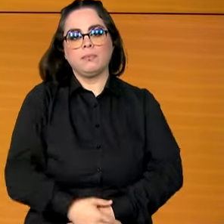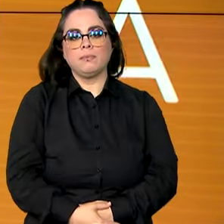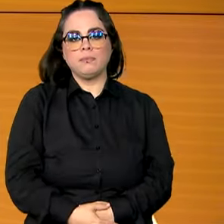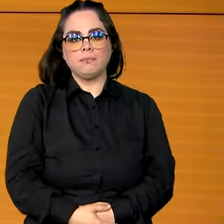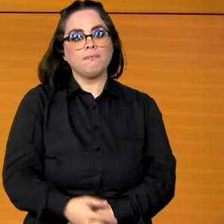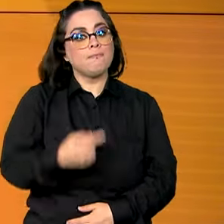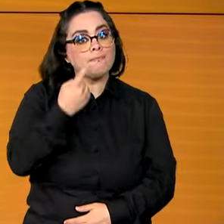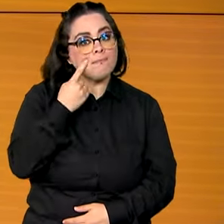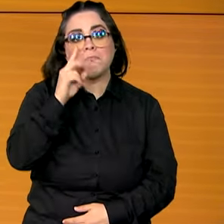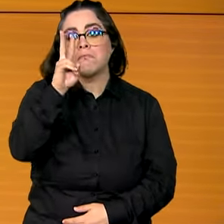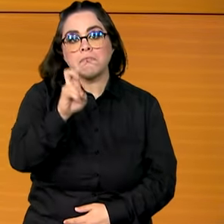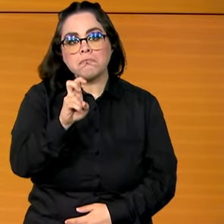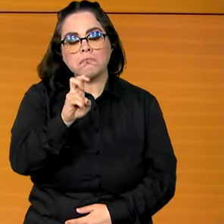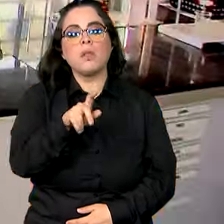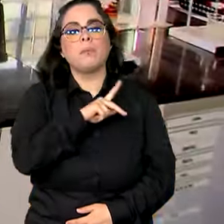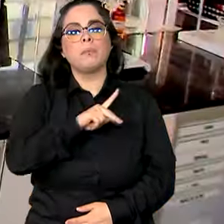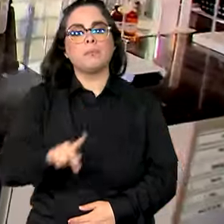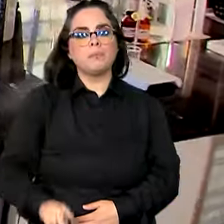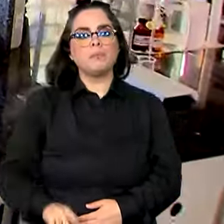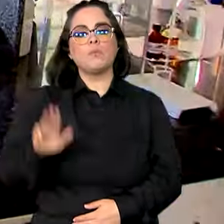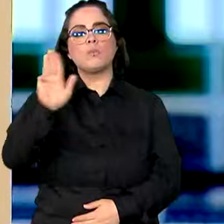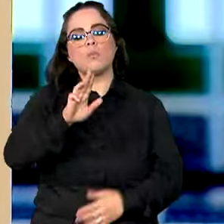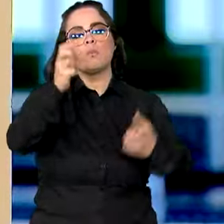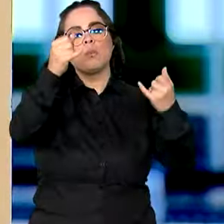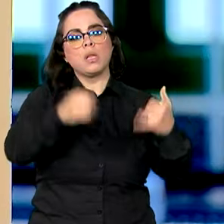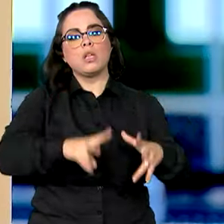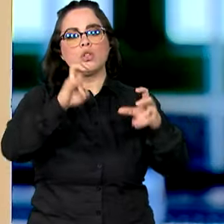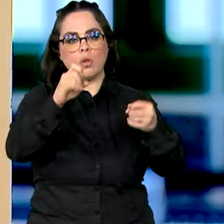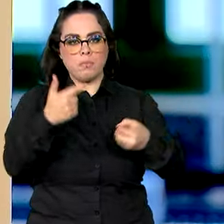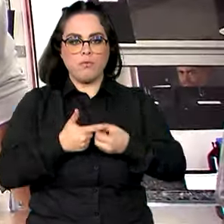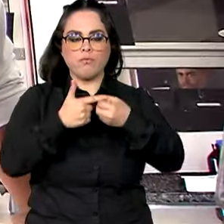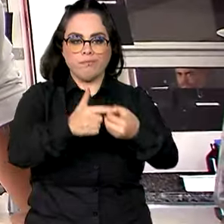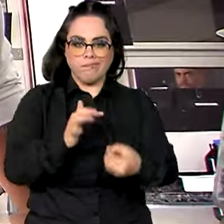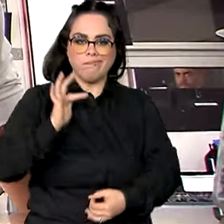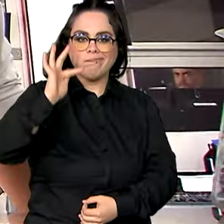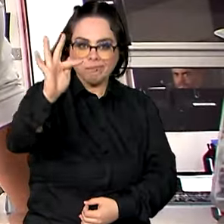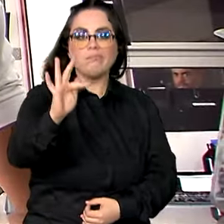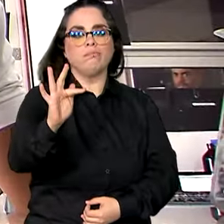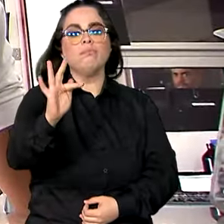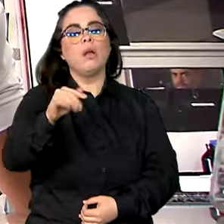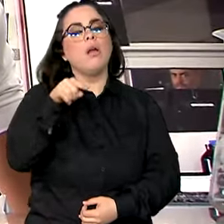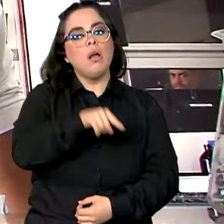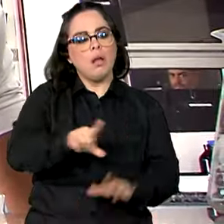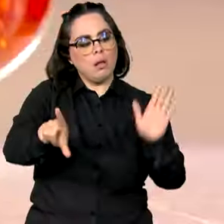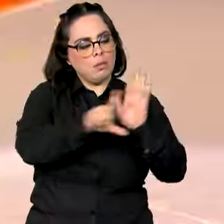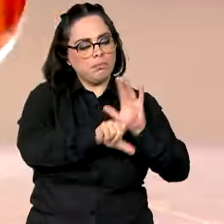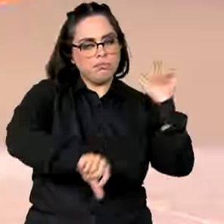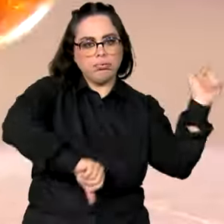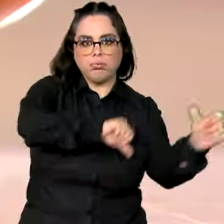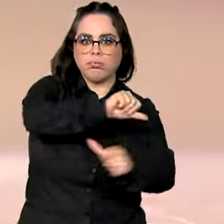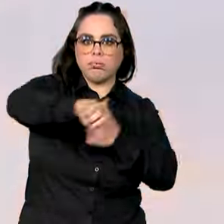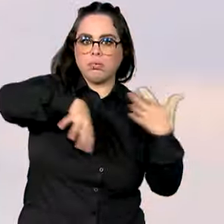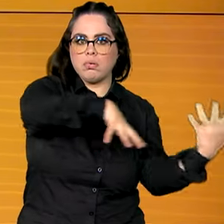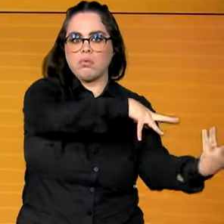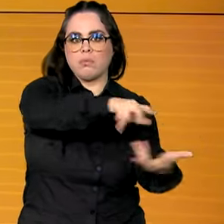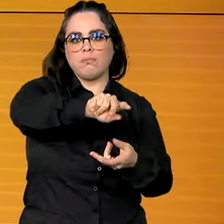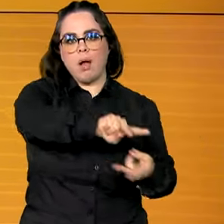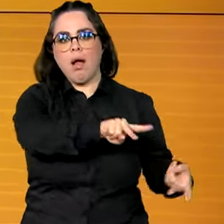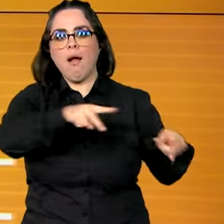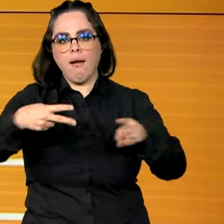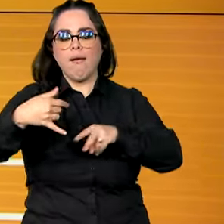Veja a seguir, presidente Lula sanciona o combustível do futuro, uma lei que deve fazer a maior revolução energética do planeta.